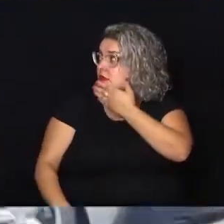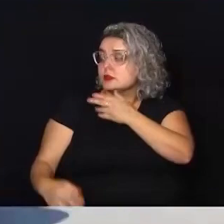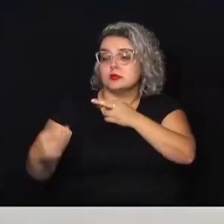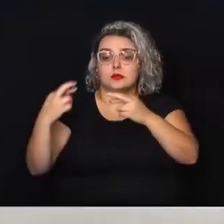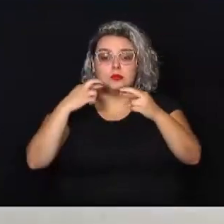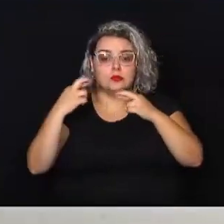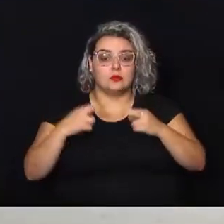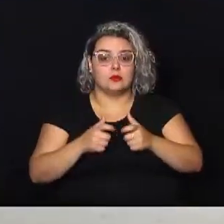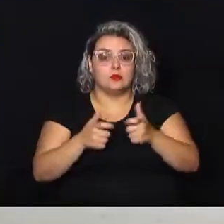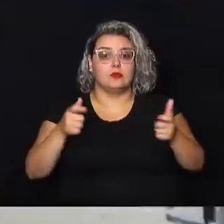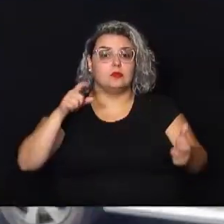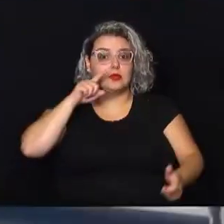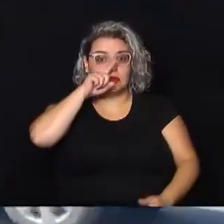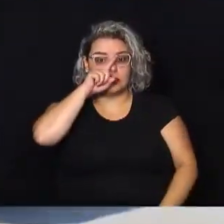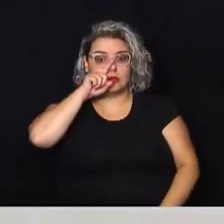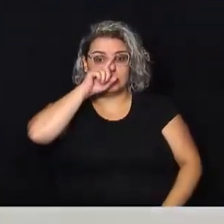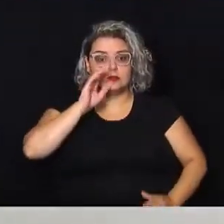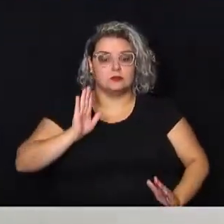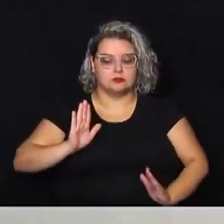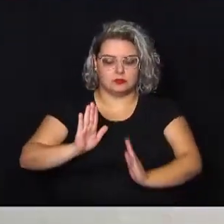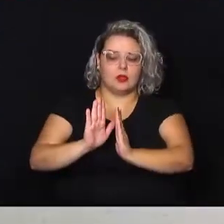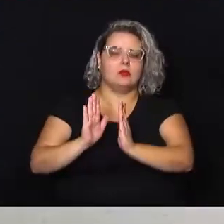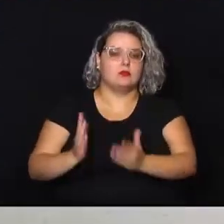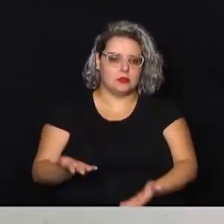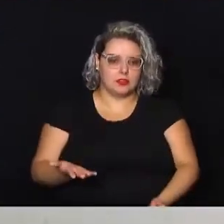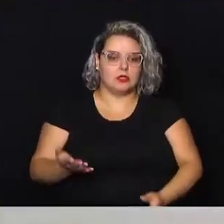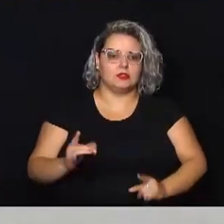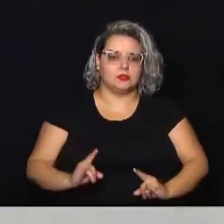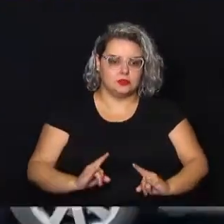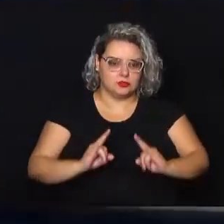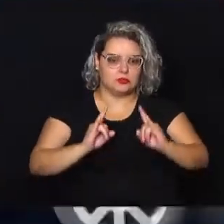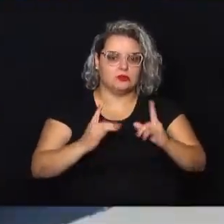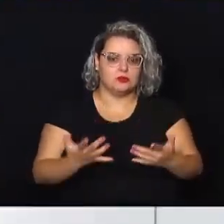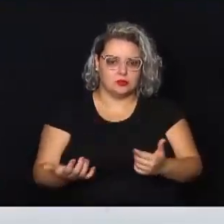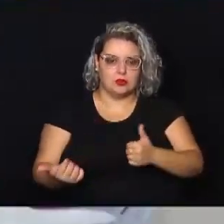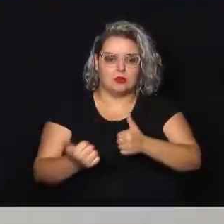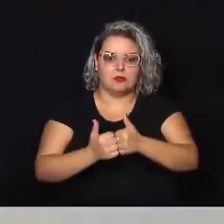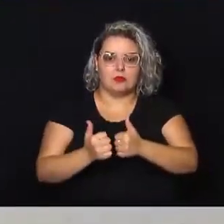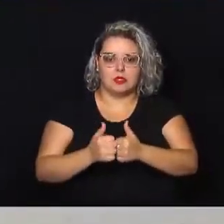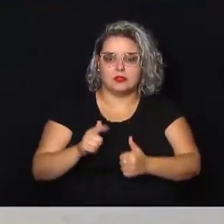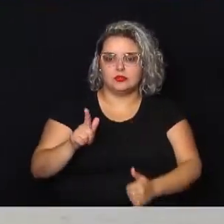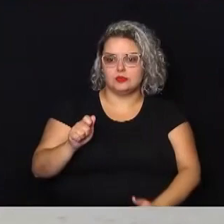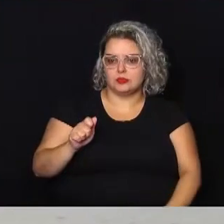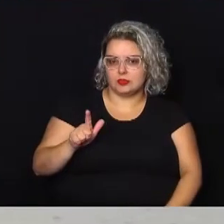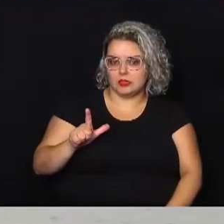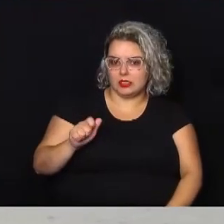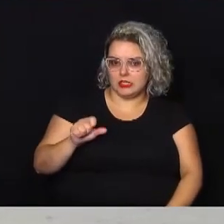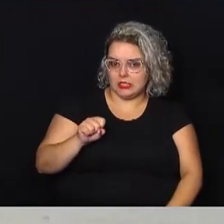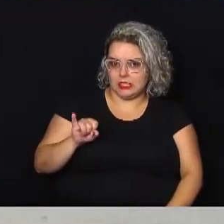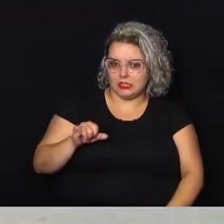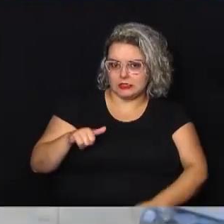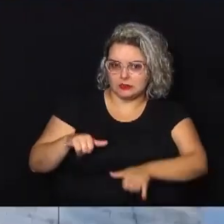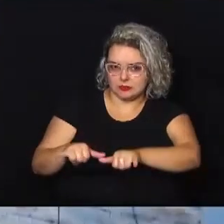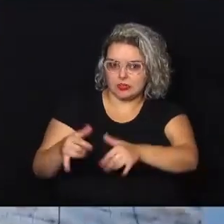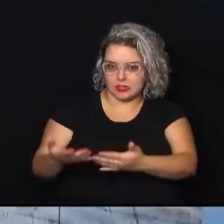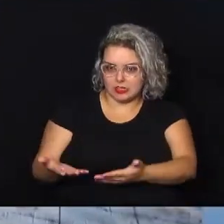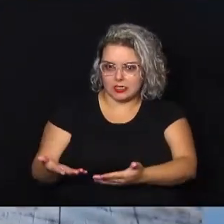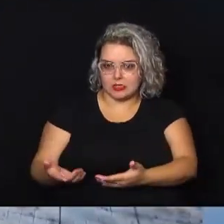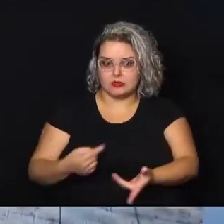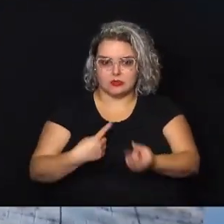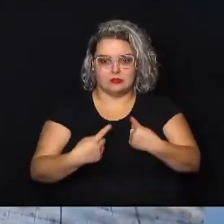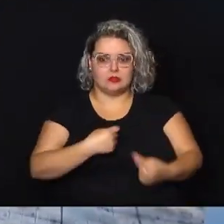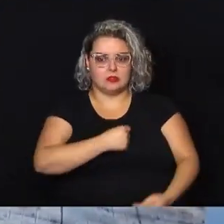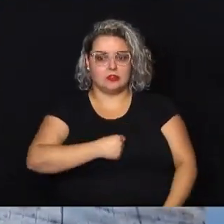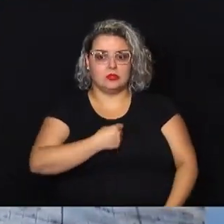maior risco. Na frente do prédio, ao lado do Galácio, na Avenida da Saudade, e uma no pátio